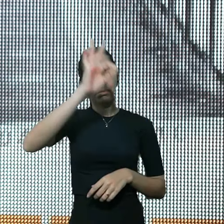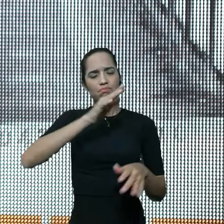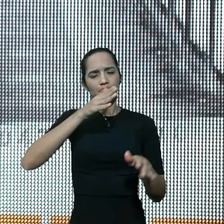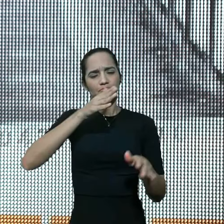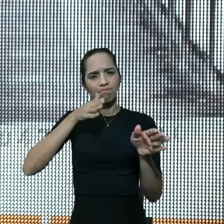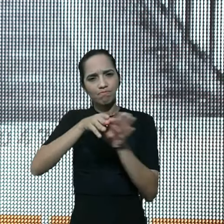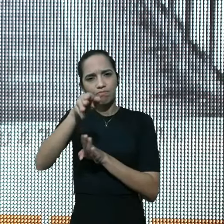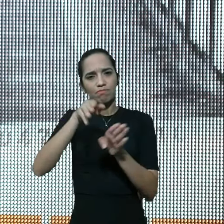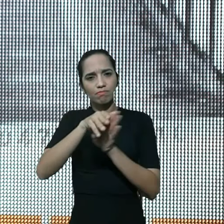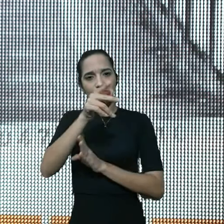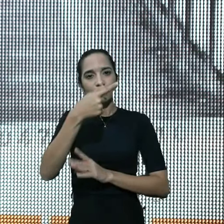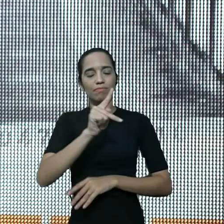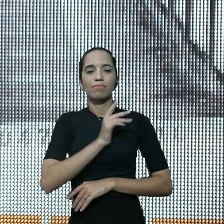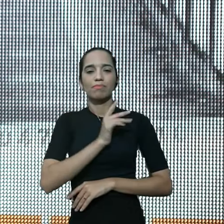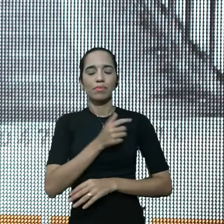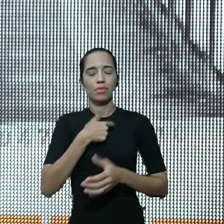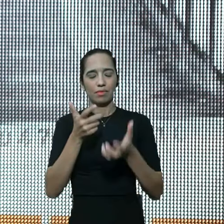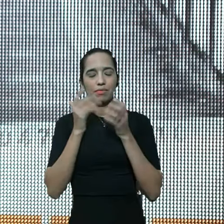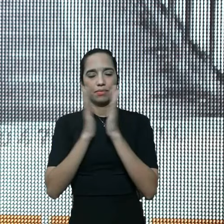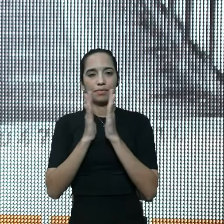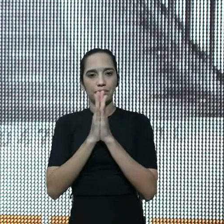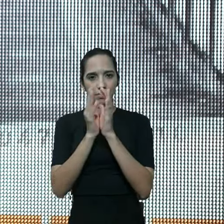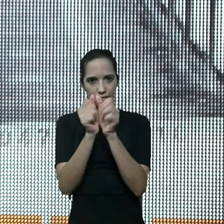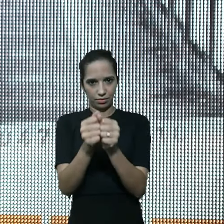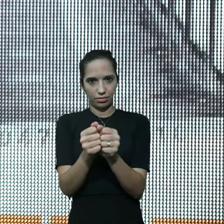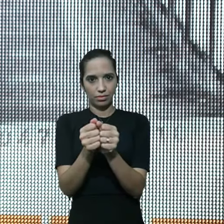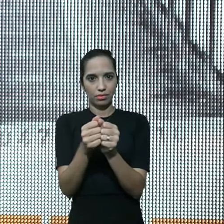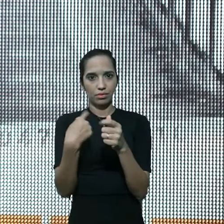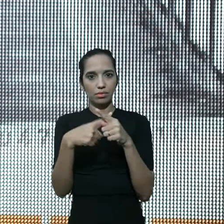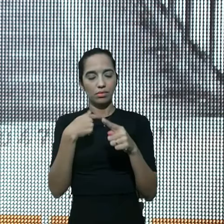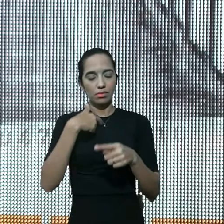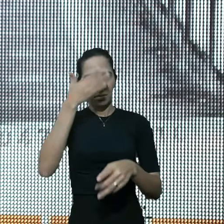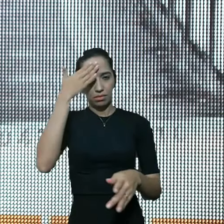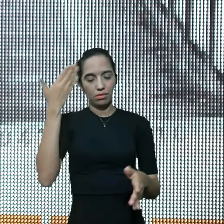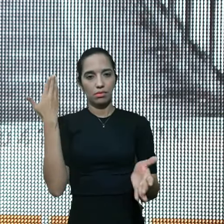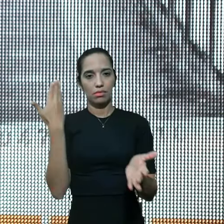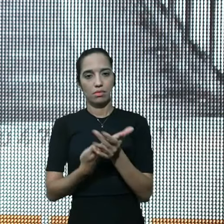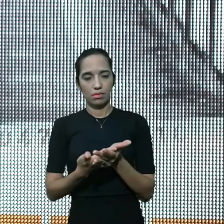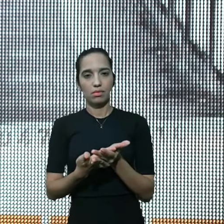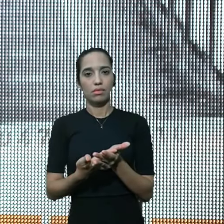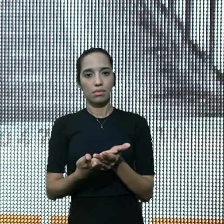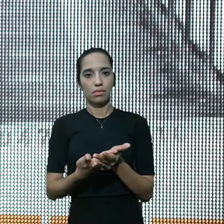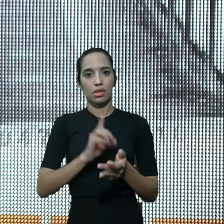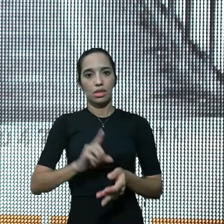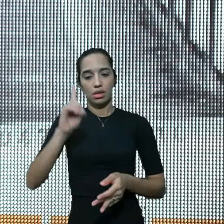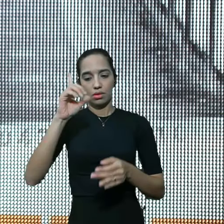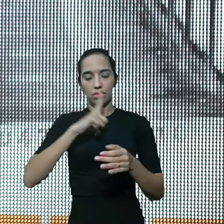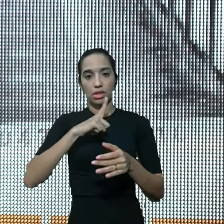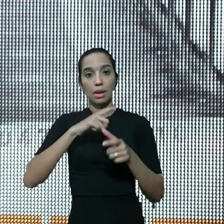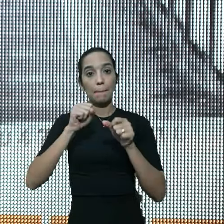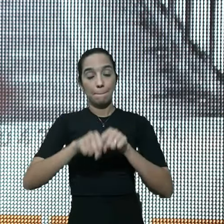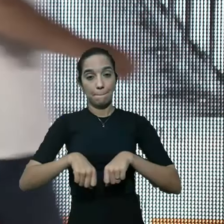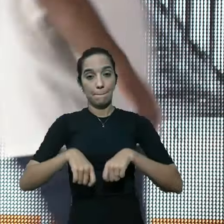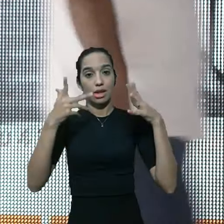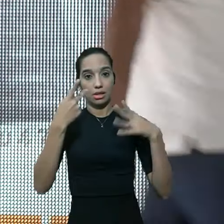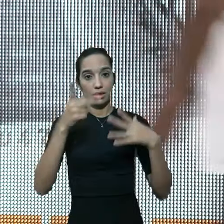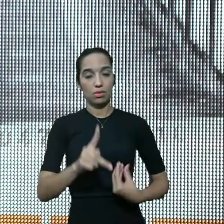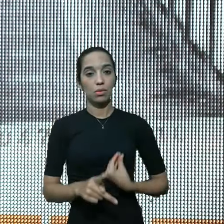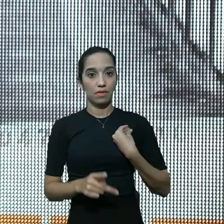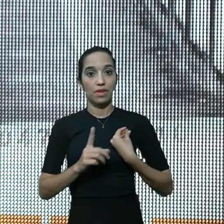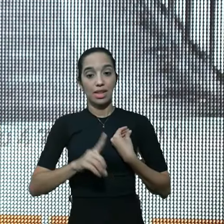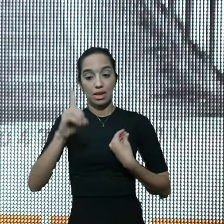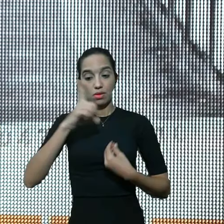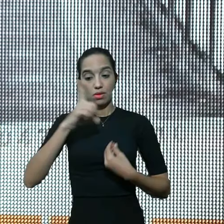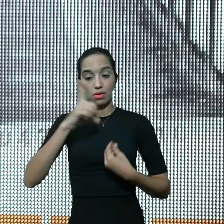profundamente, ao seu coração, eu quero orar, com você, porque eu creio, que Deus, tem milagres, para você, Deus